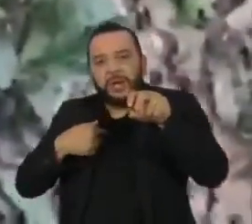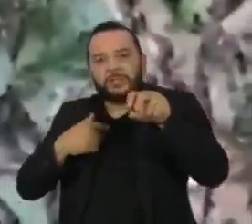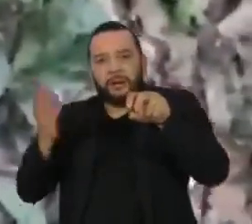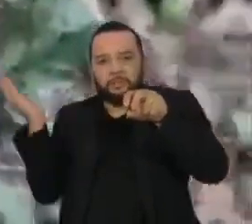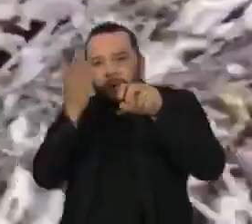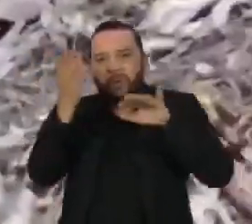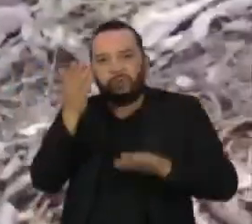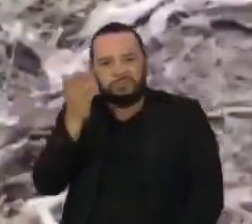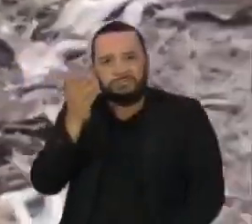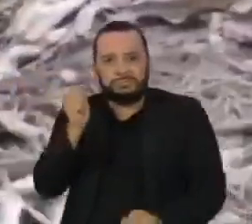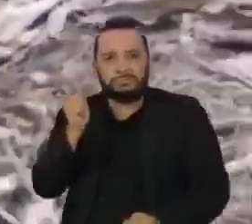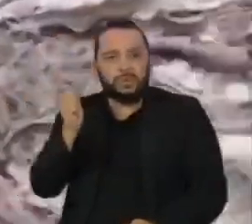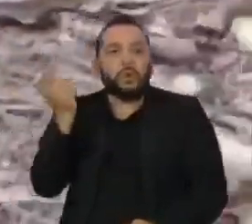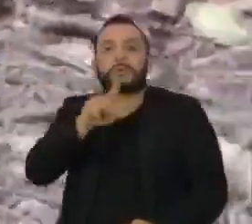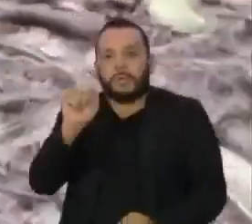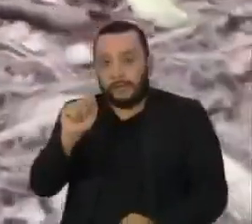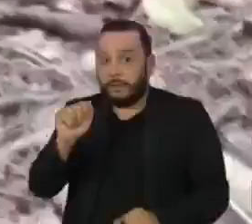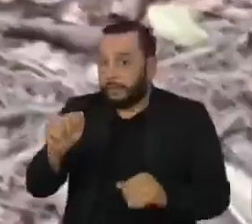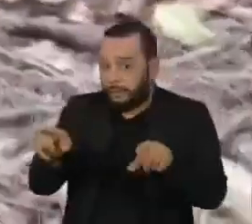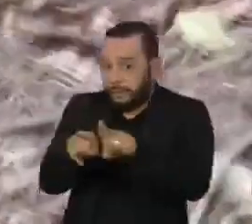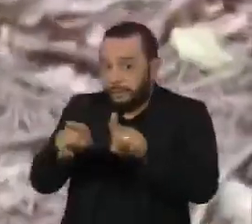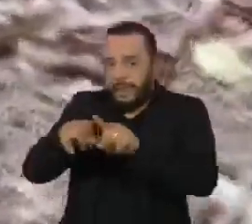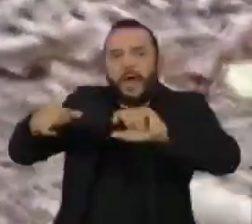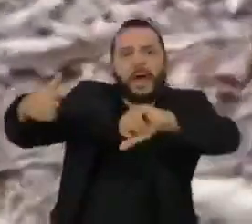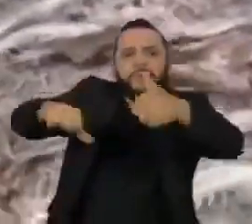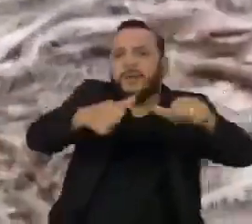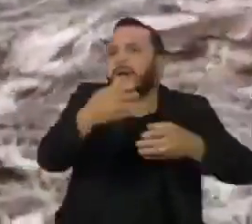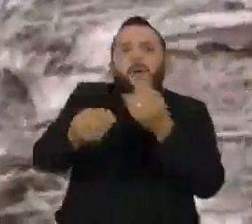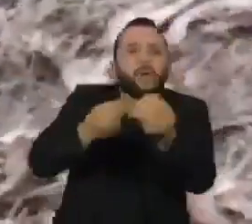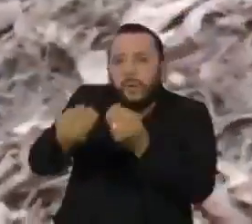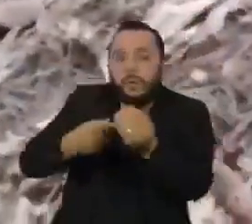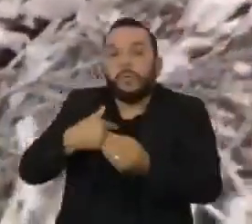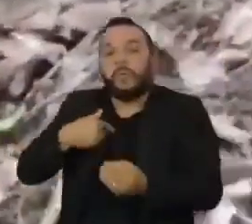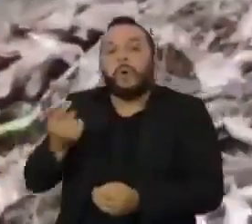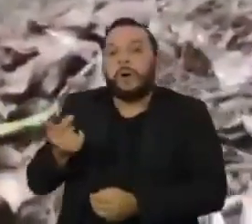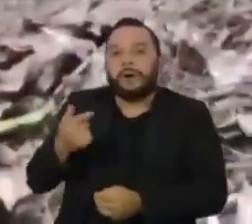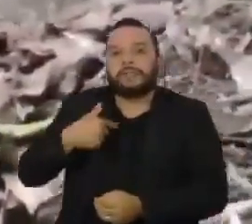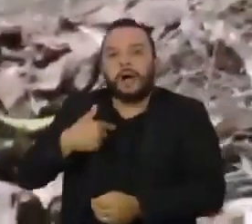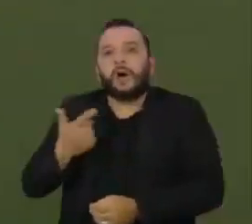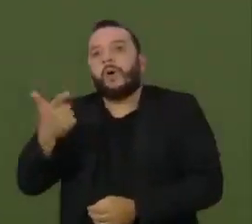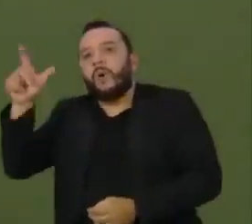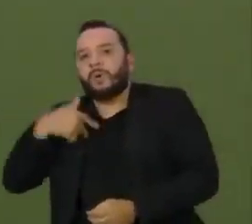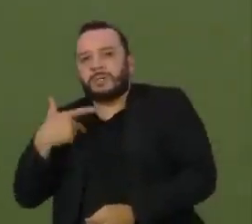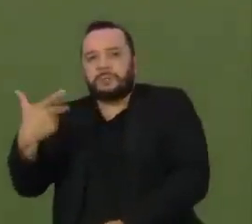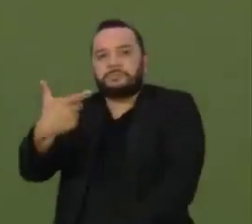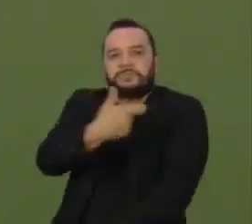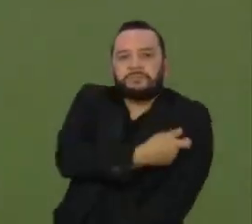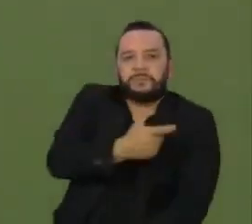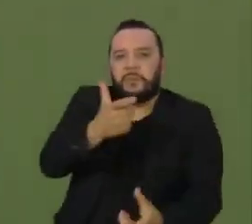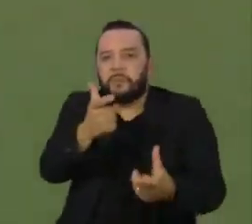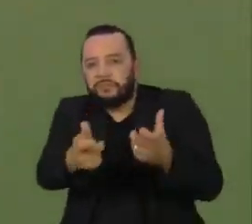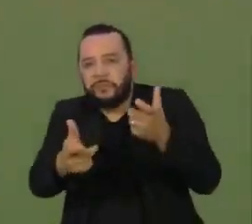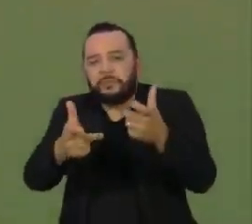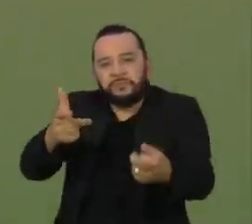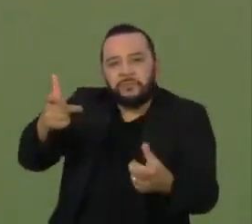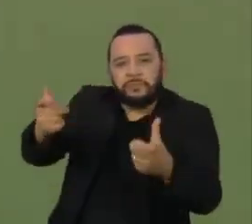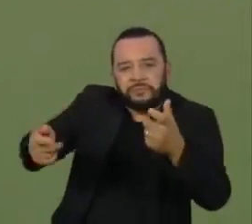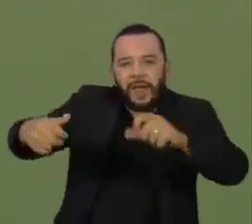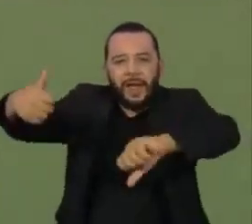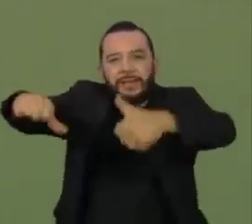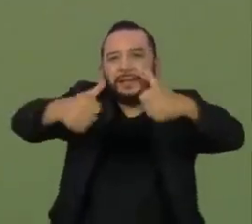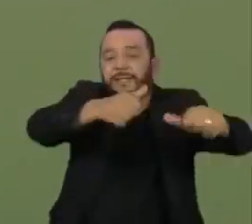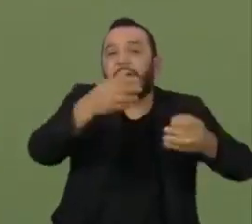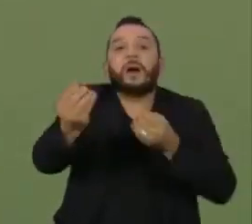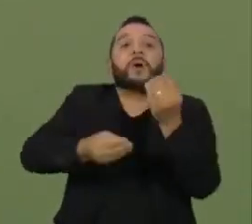agora. O próximo passo é avaliar a eficiência de outras dosagens da molécula. Os cientistas querem analisar também